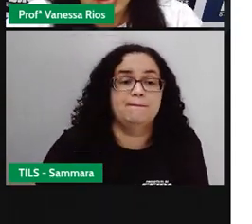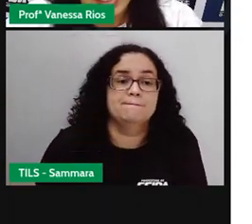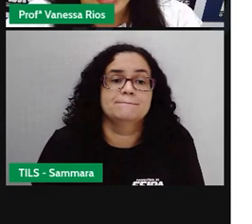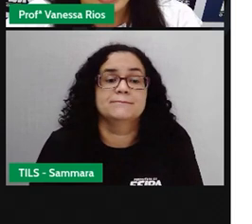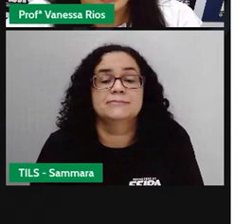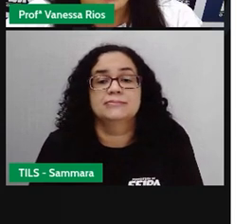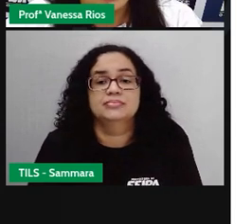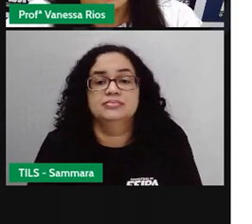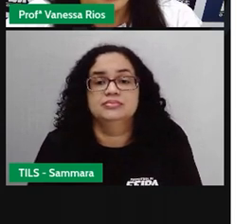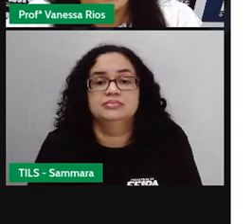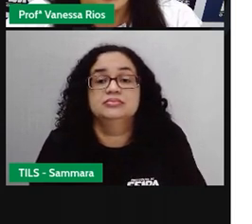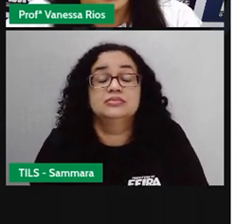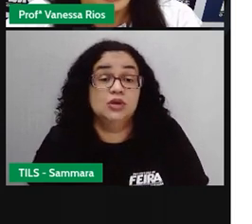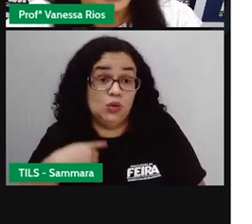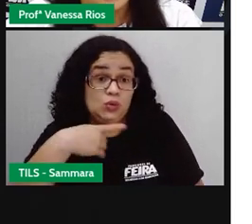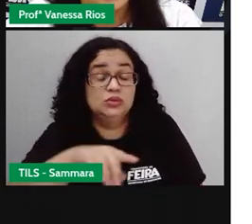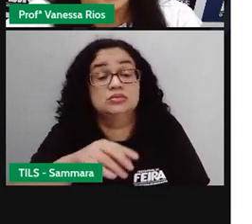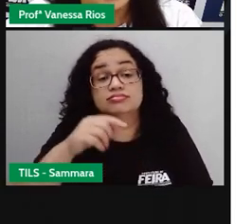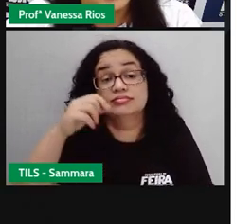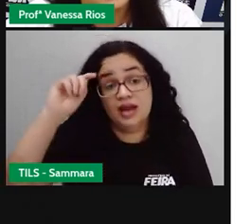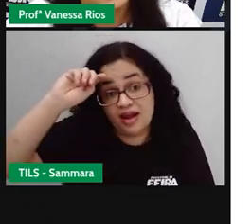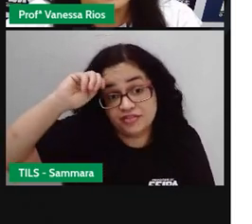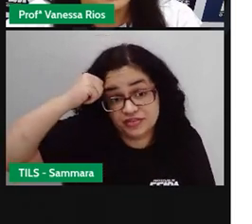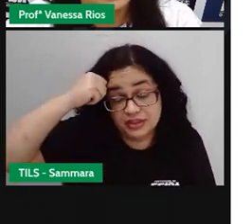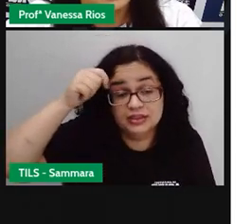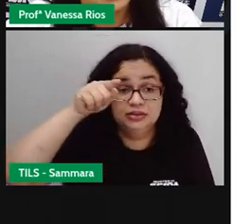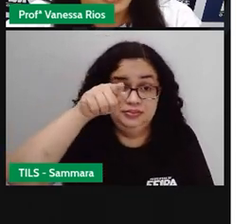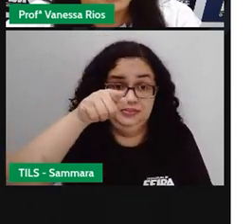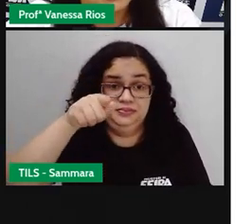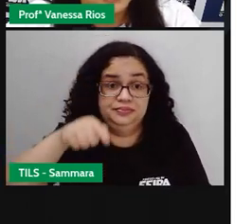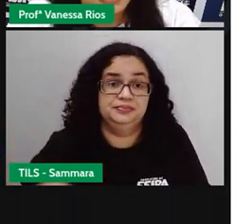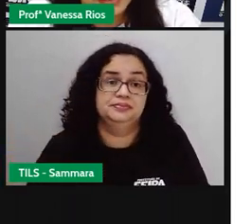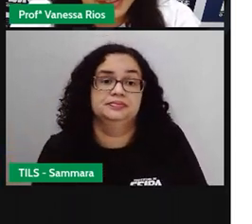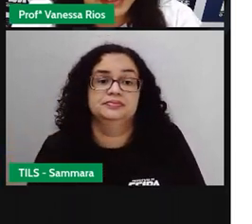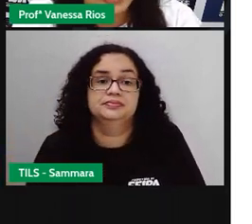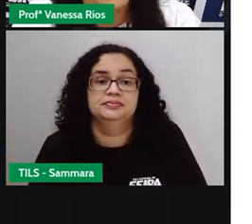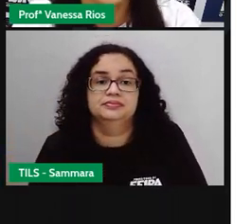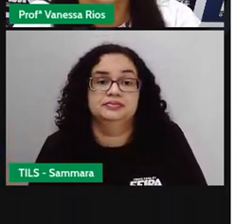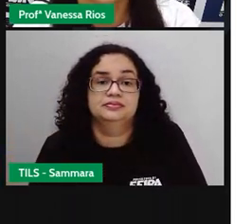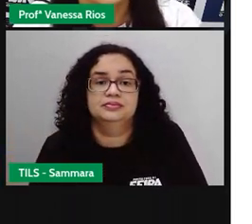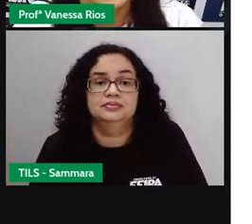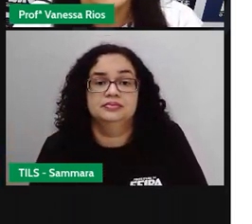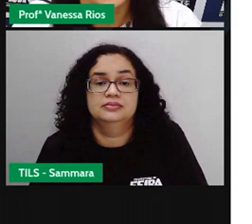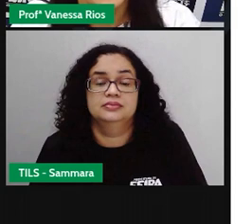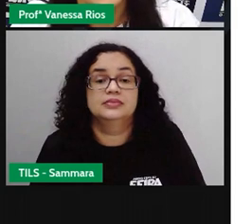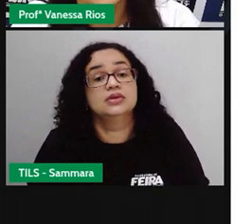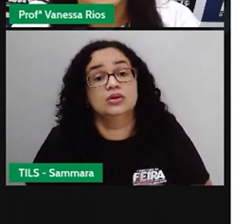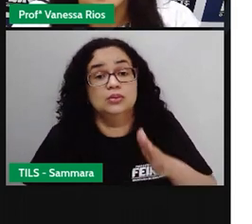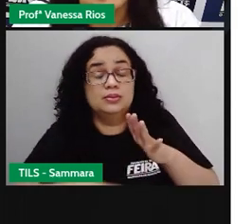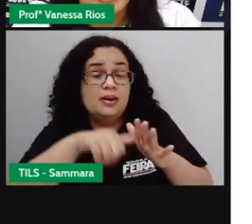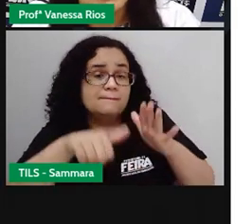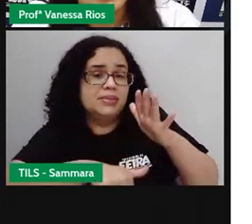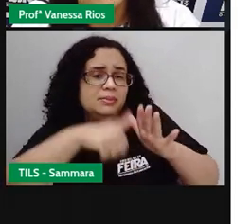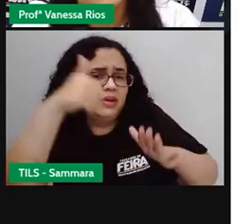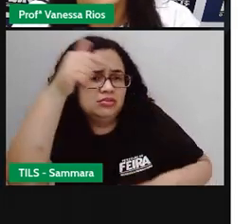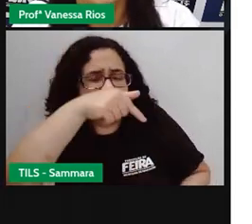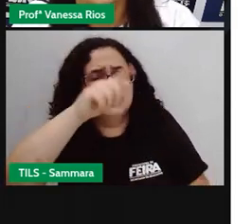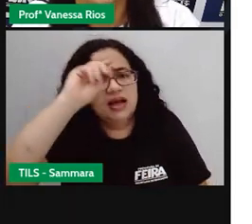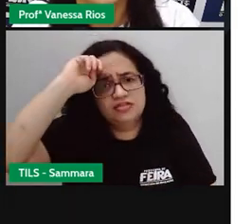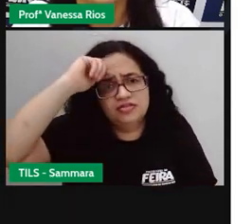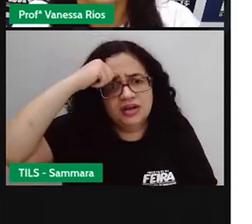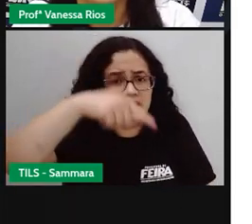E aí, outra etnia, a etnia africana. A chegada dos primeiros